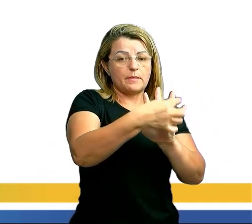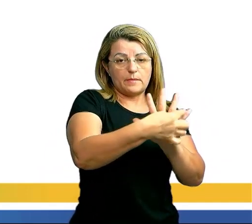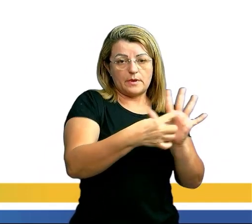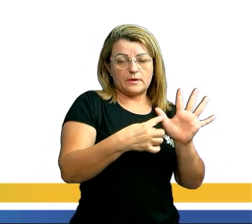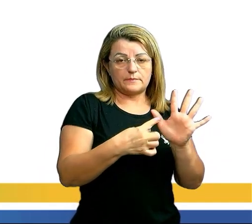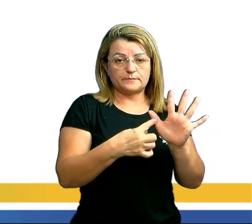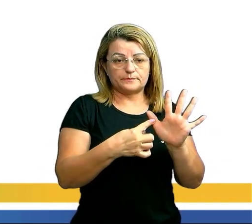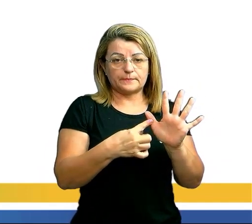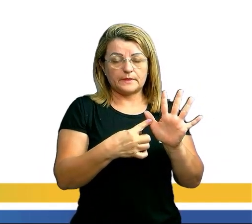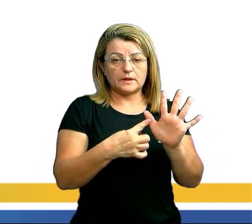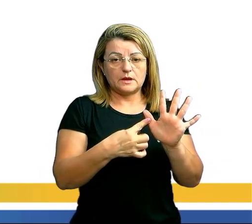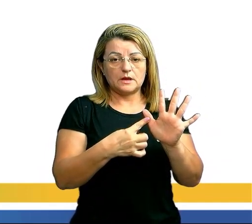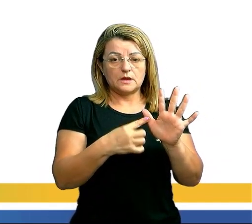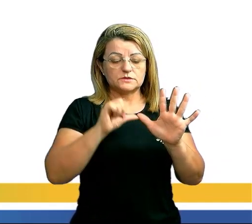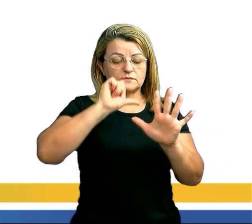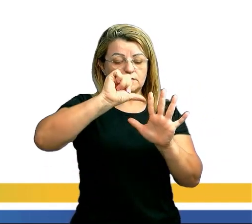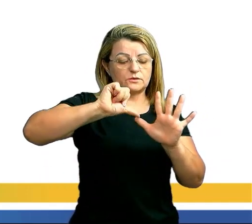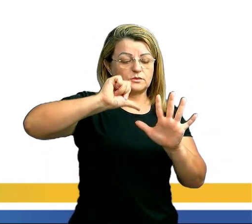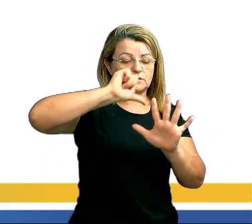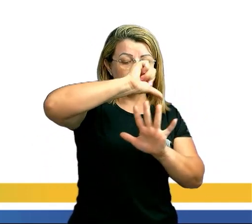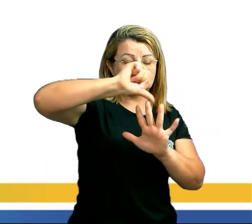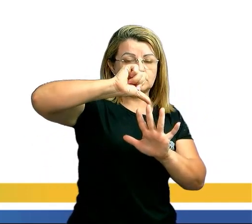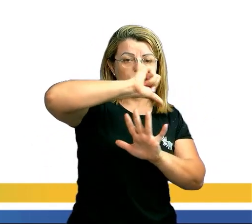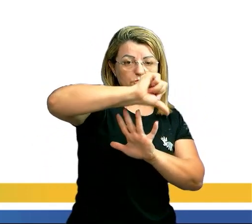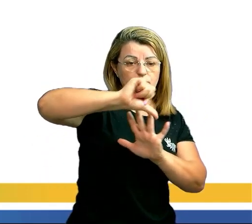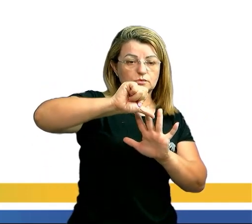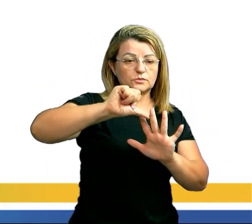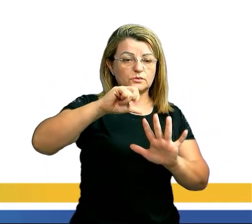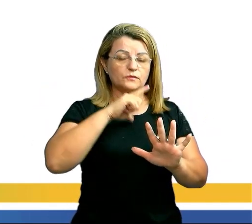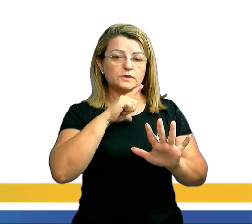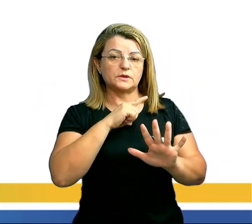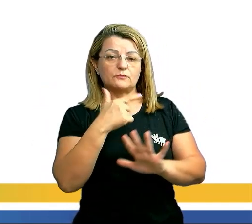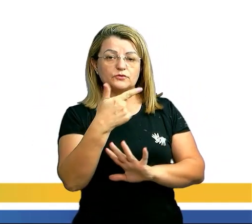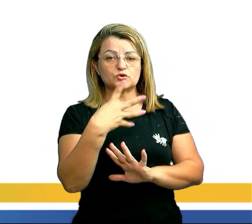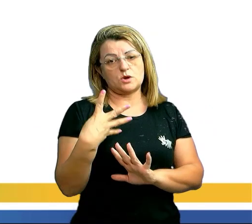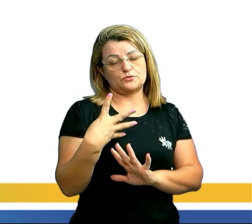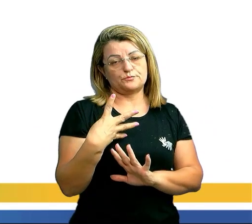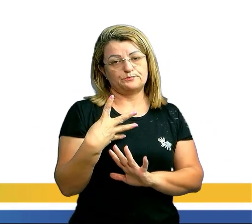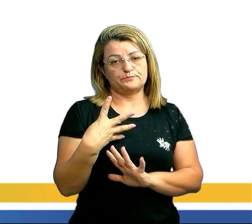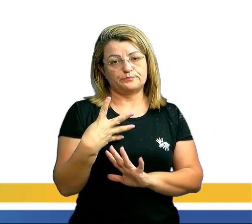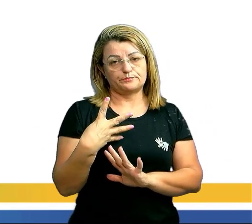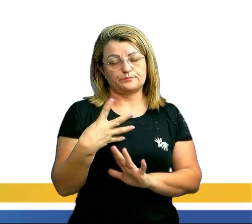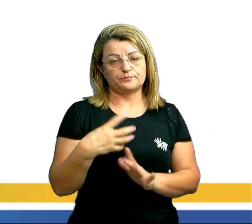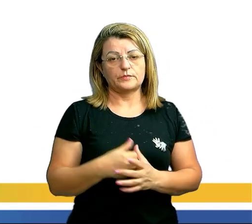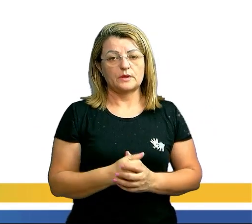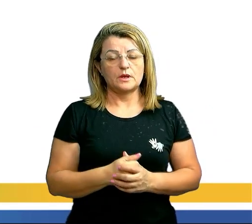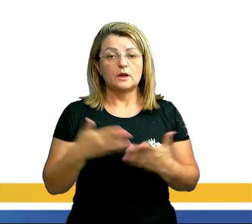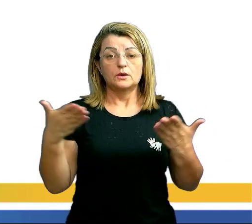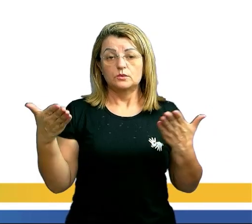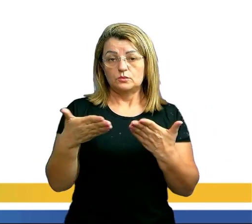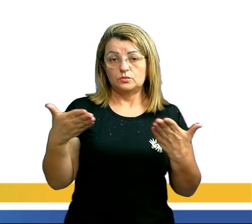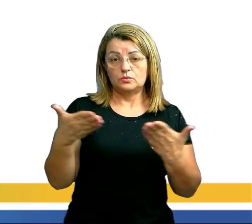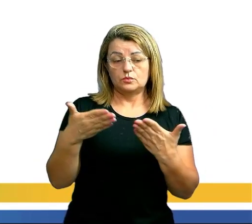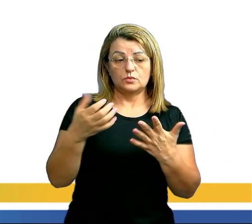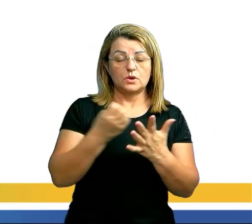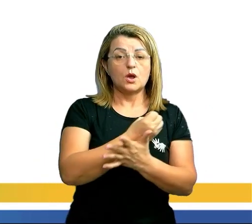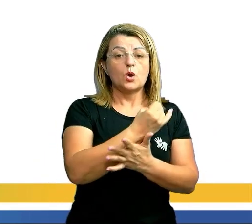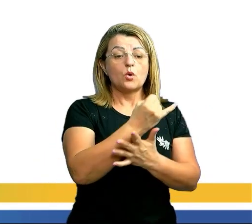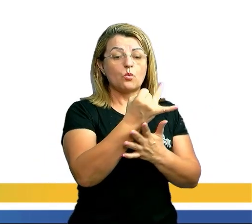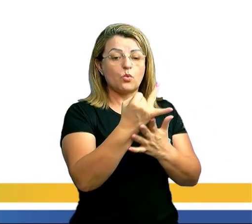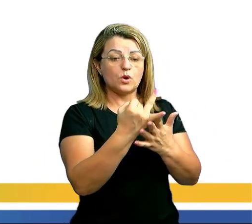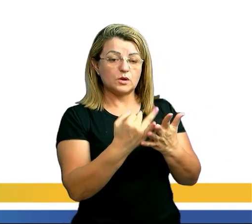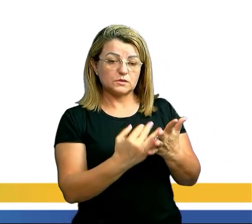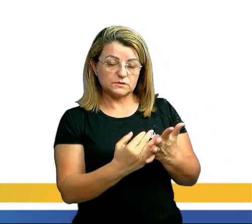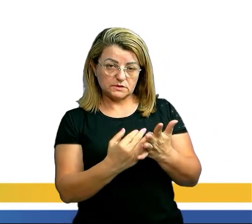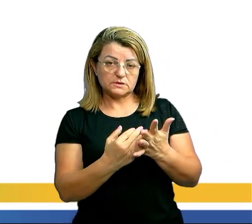estão aqui e você permuta entre si. Logo, vai me dar 24, correto? Agora, quantos são os anagramas,